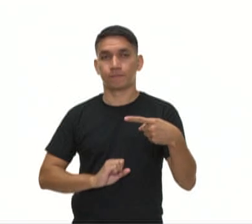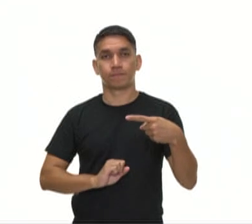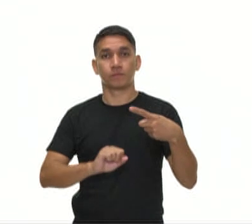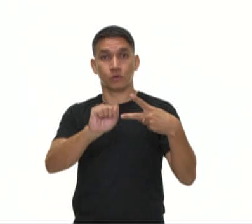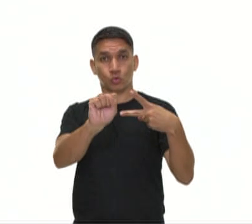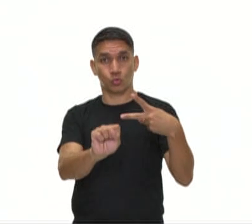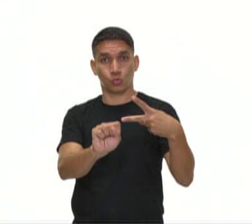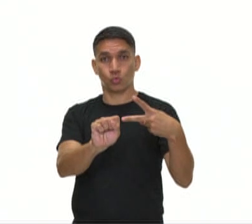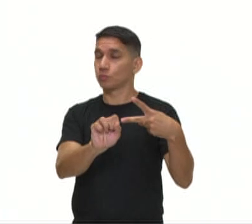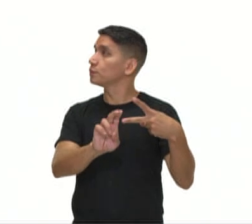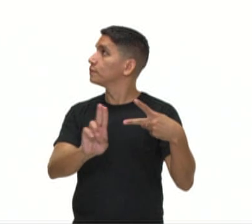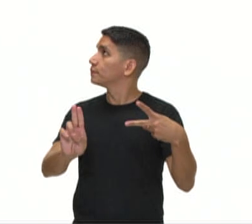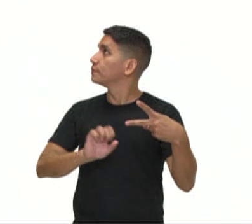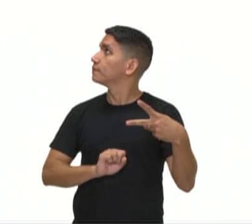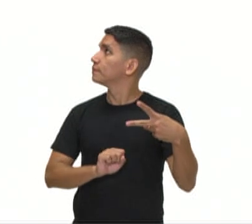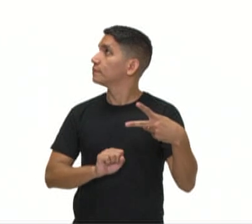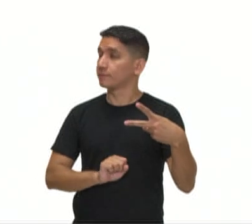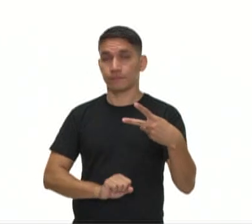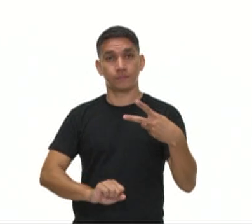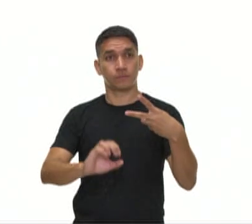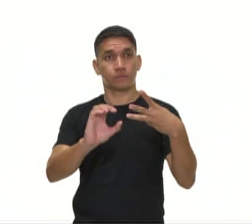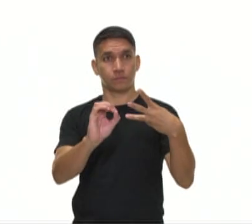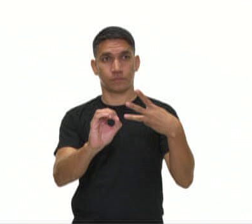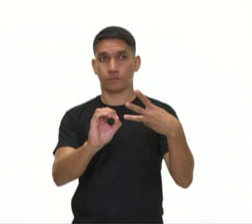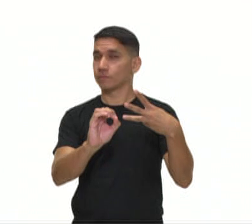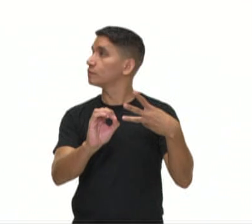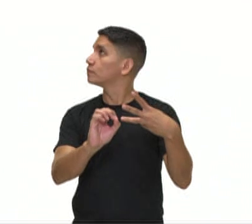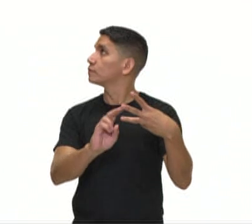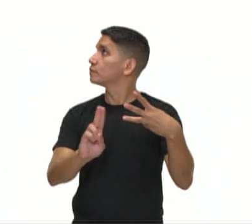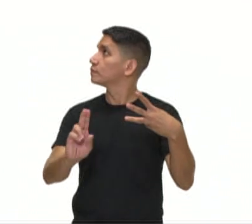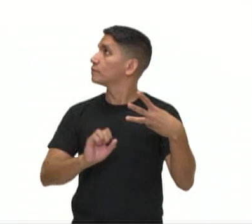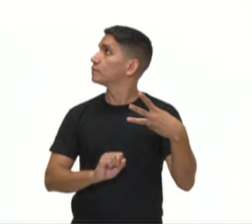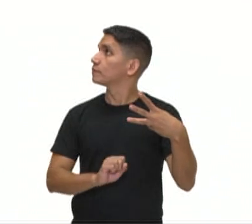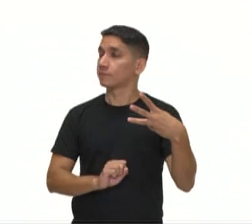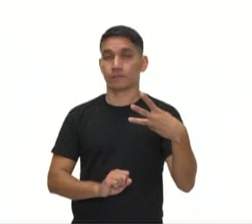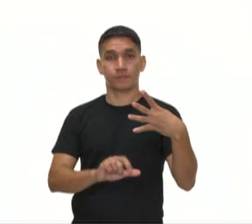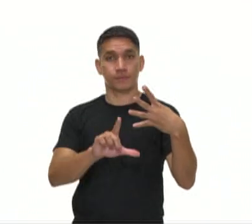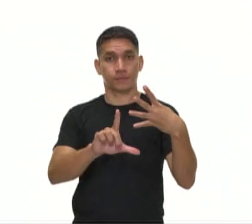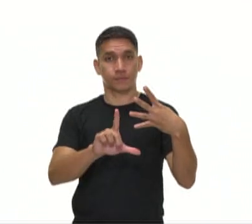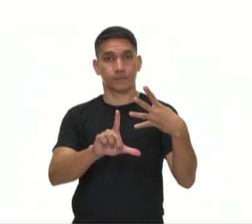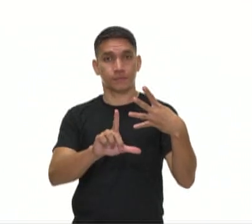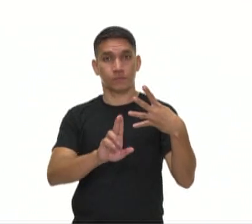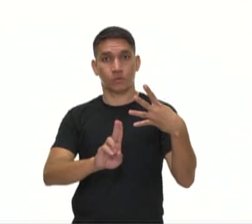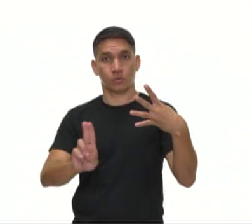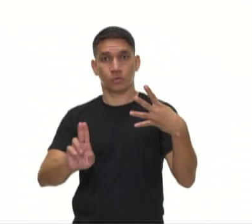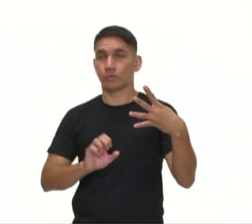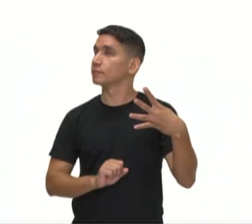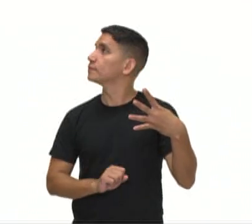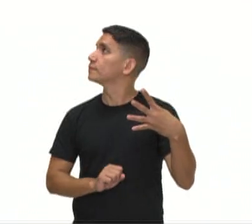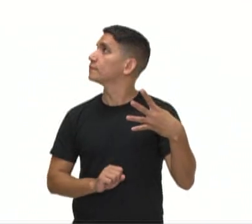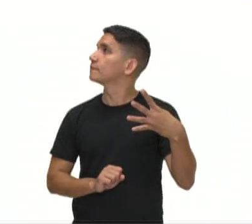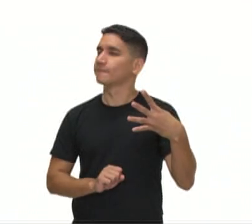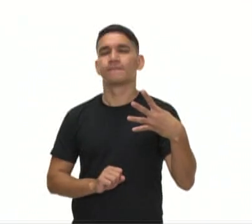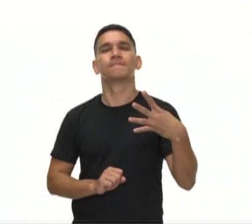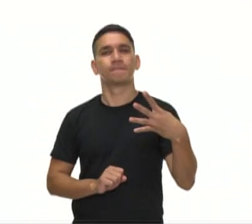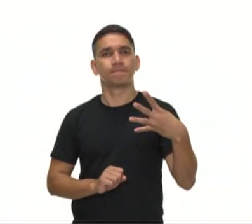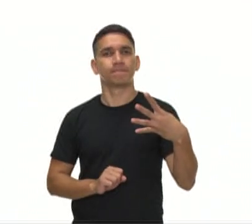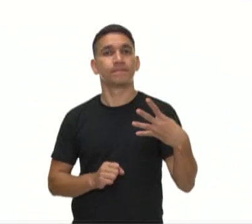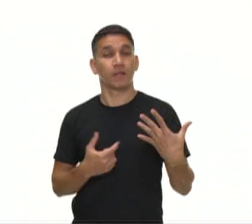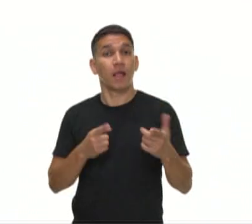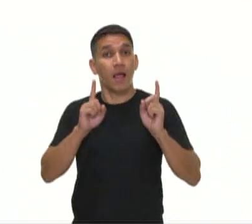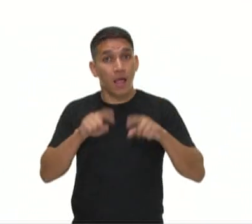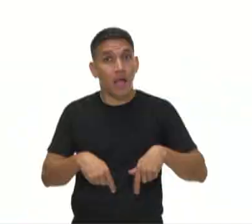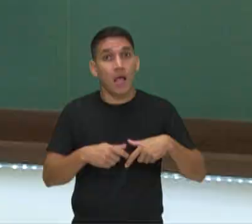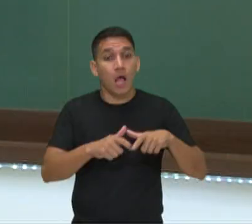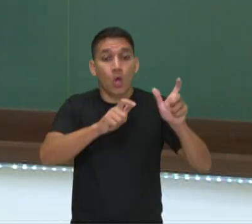ao sul, Arroio do Chuí, ao oeste, Nascente do Rio Moa e a leste, Ponta dos Seixas. Então,